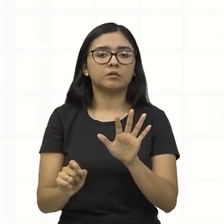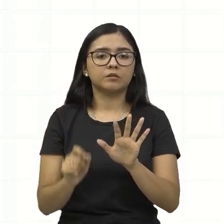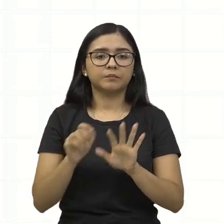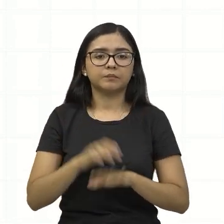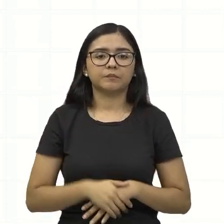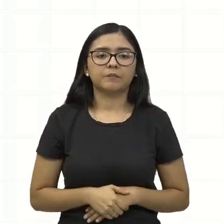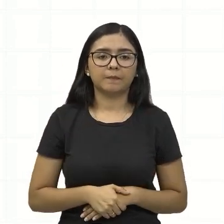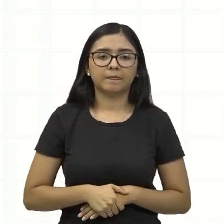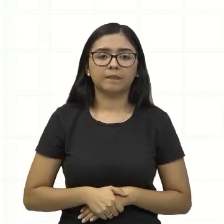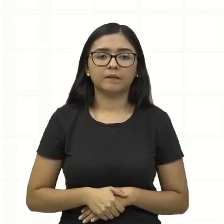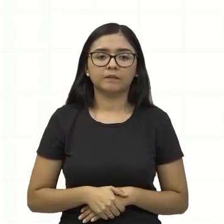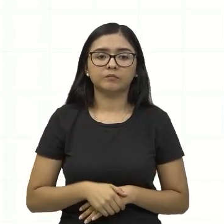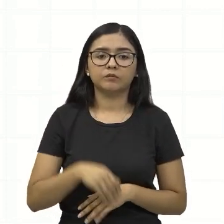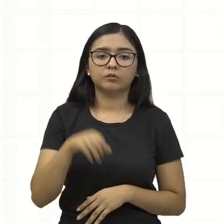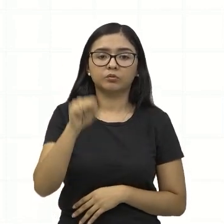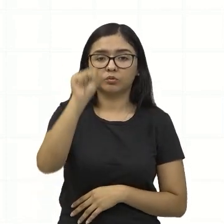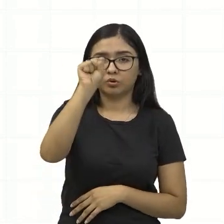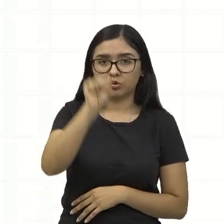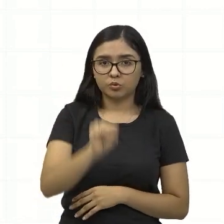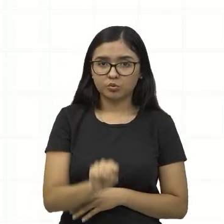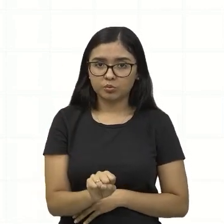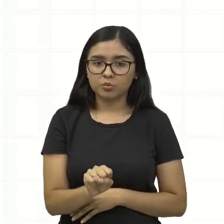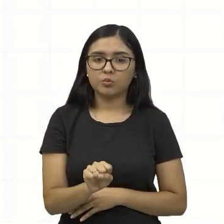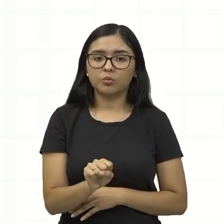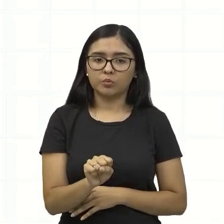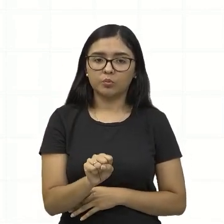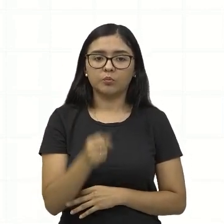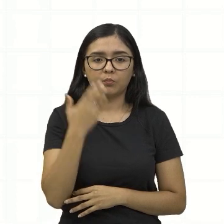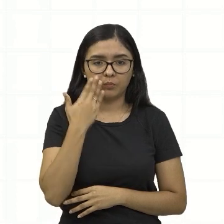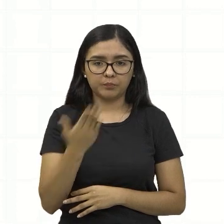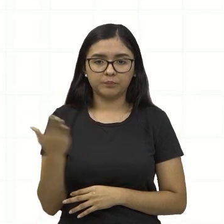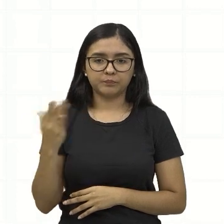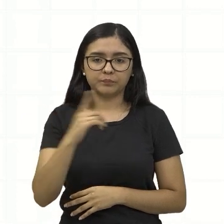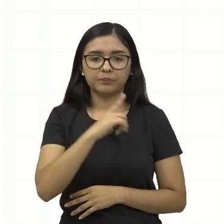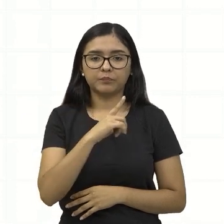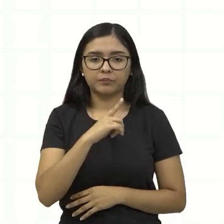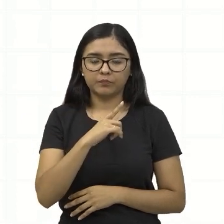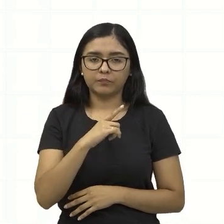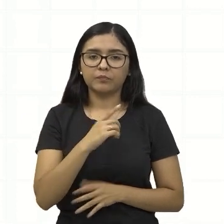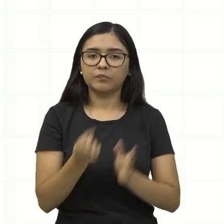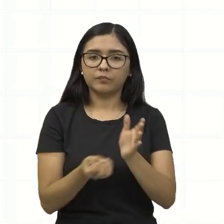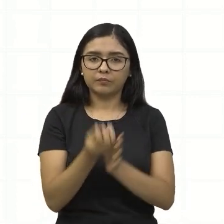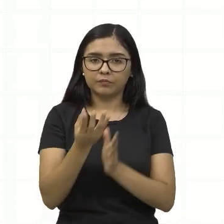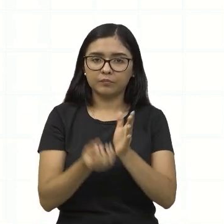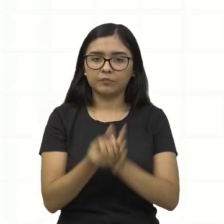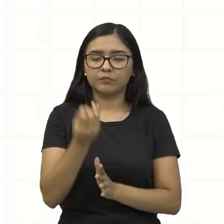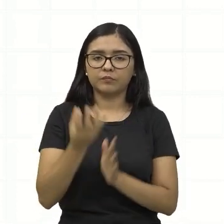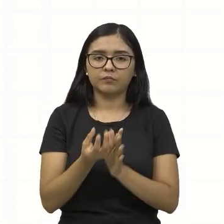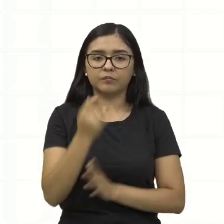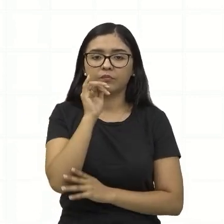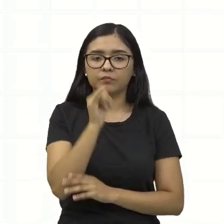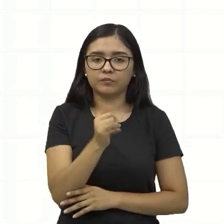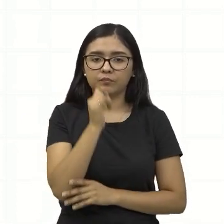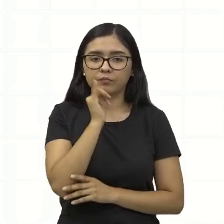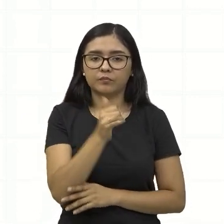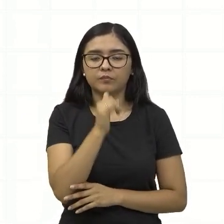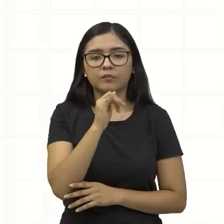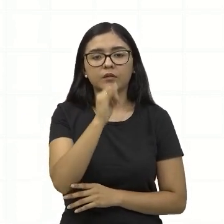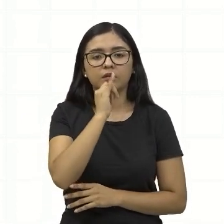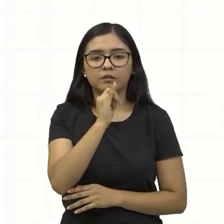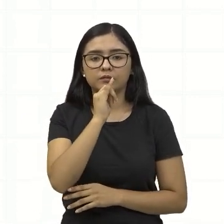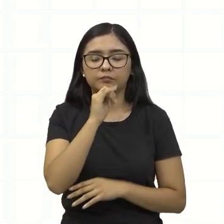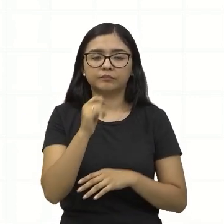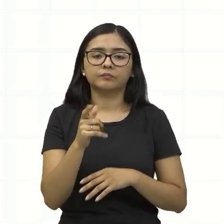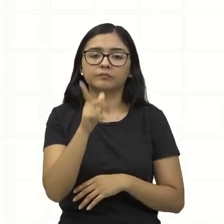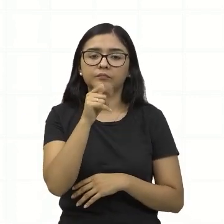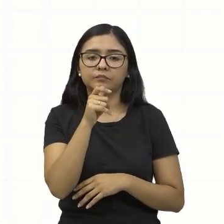desde a região sul do país, né, nós temos aí fontes geradoras de energia, como a